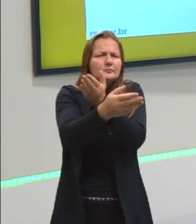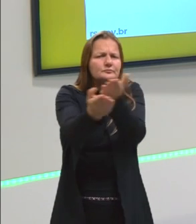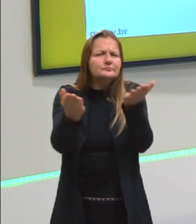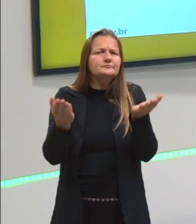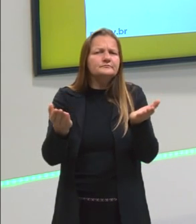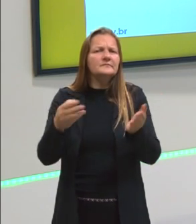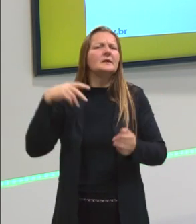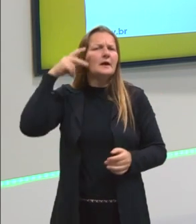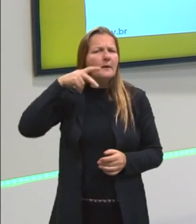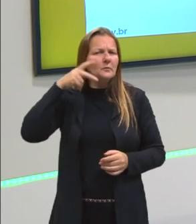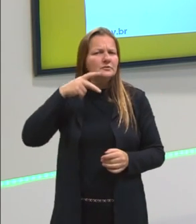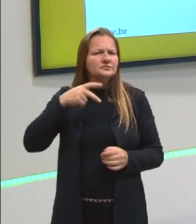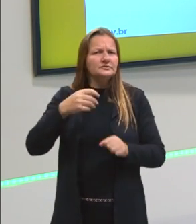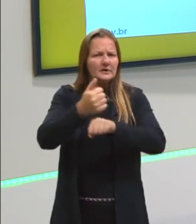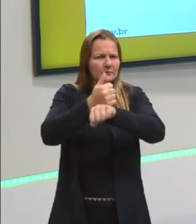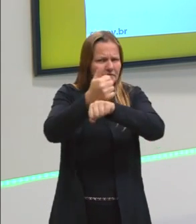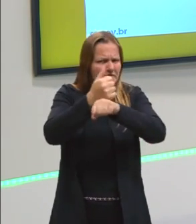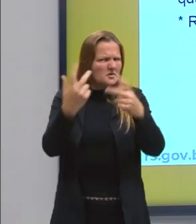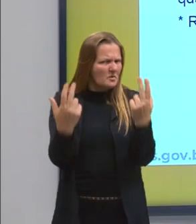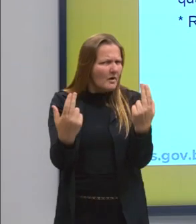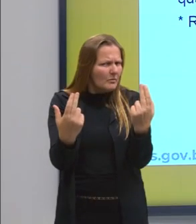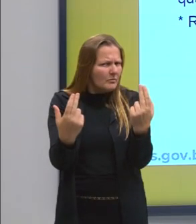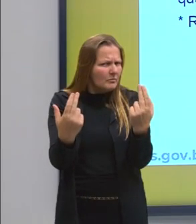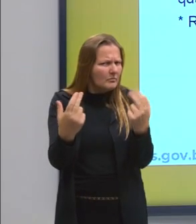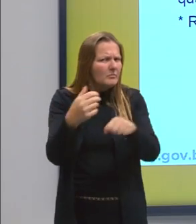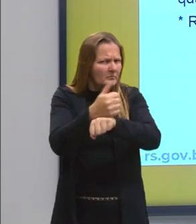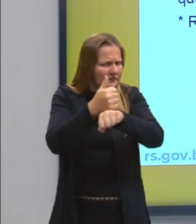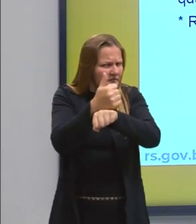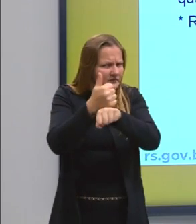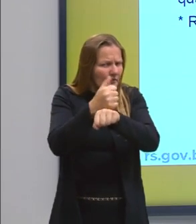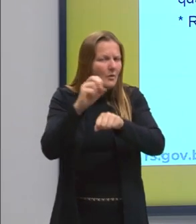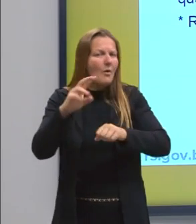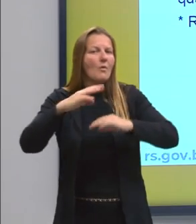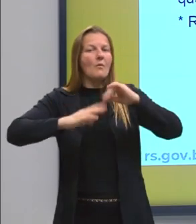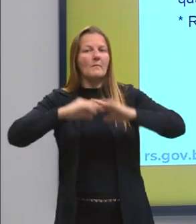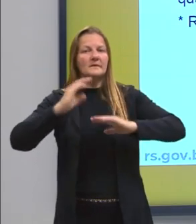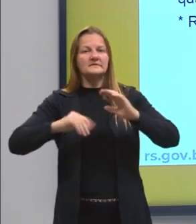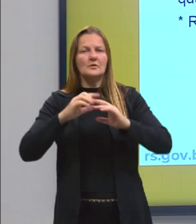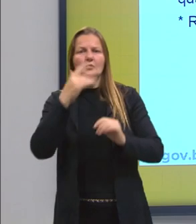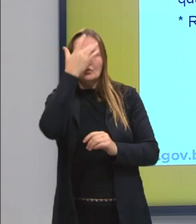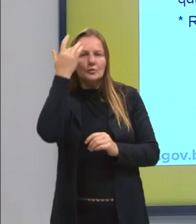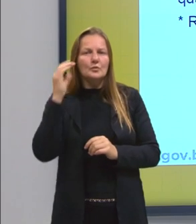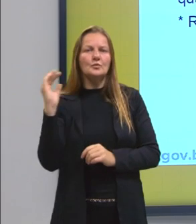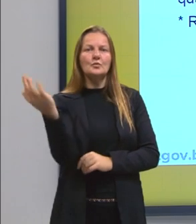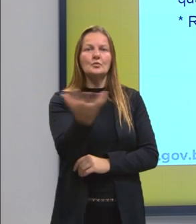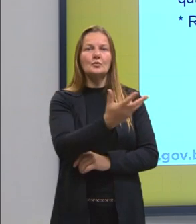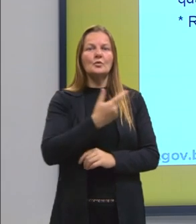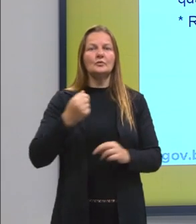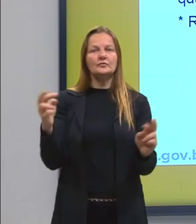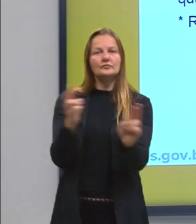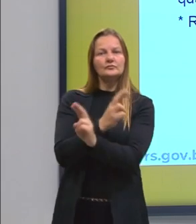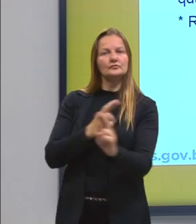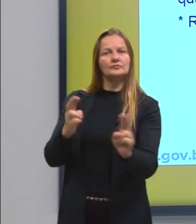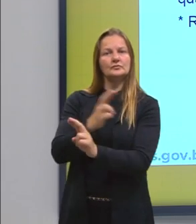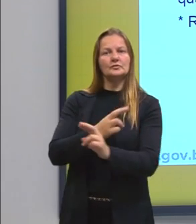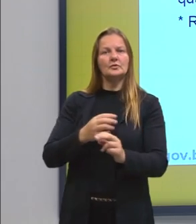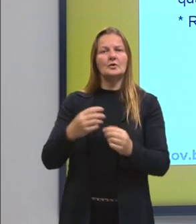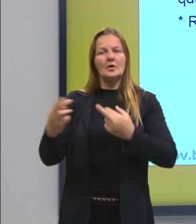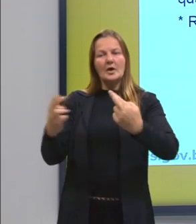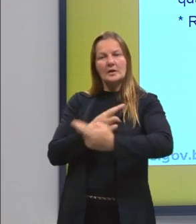a política é uma profissão como as outras? Ou uma ação que todos realizam quando se relacionam com o poder?